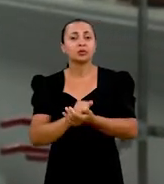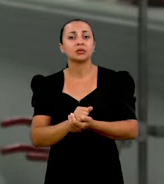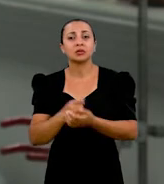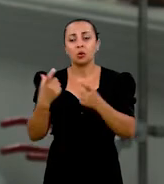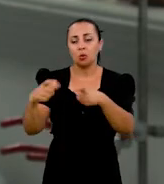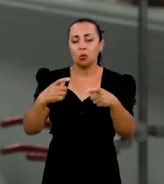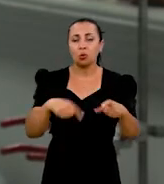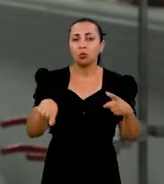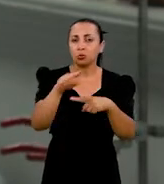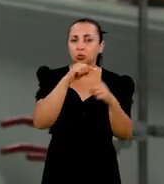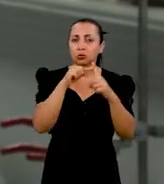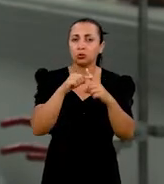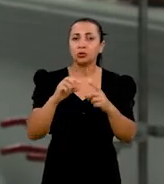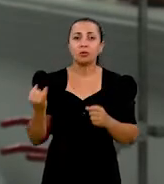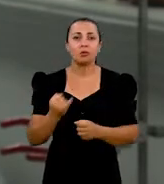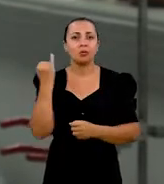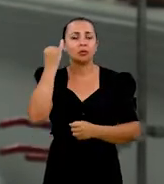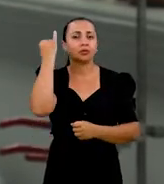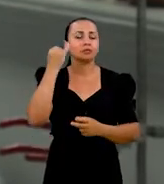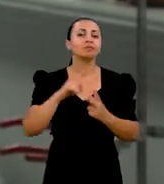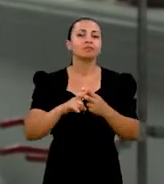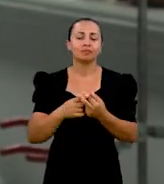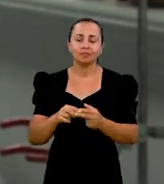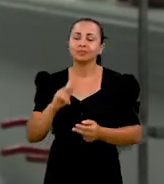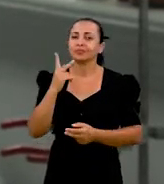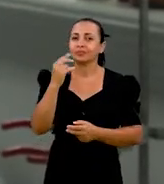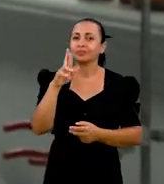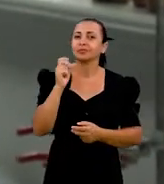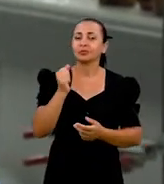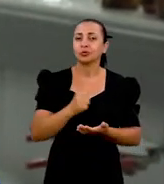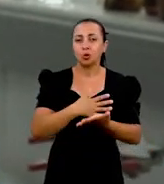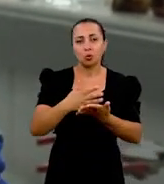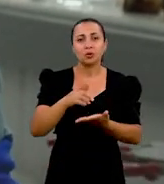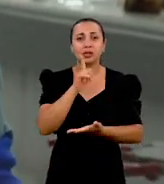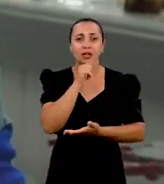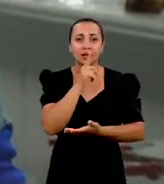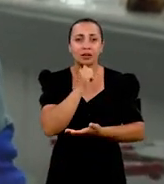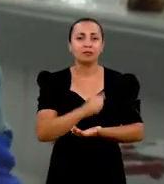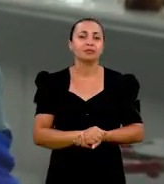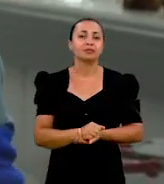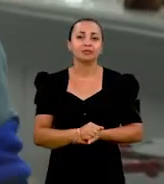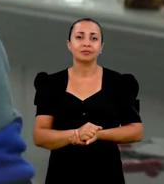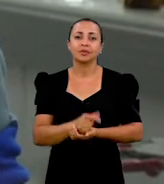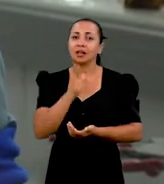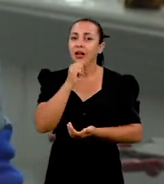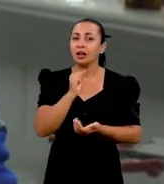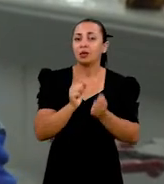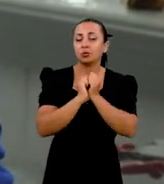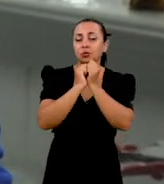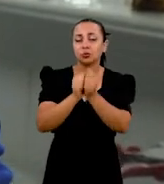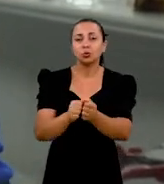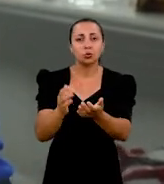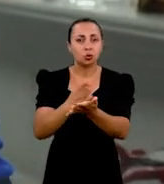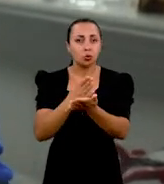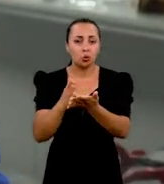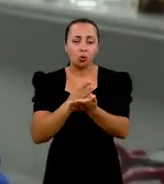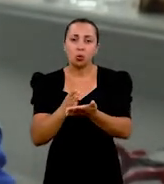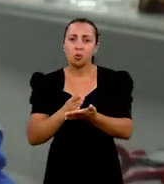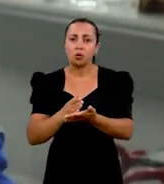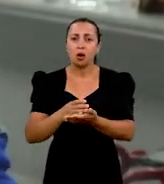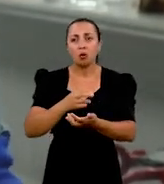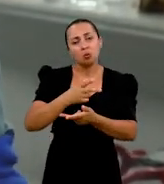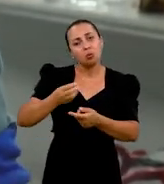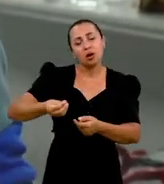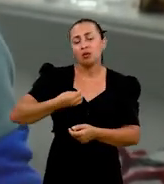vão ocorrer reações onde o objetivo-chave é a produção de hidrogênio a partir da água. A água, obviamente, dopada com um determinado